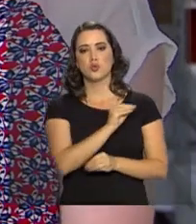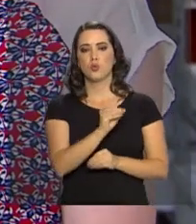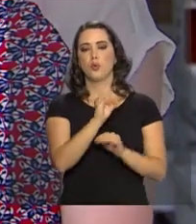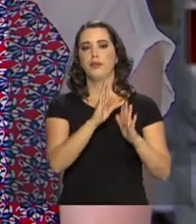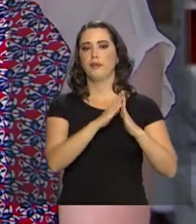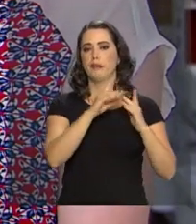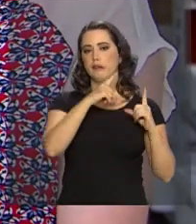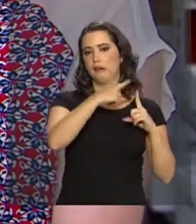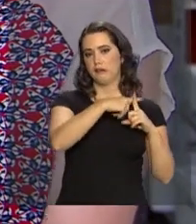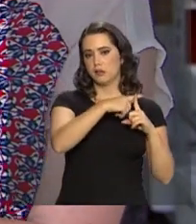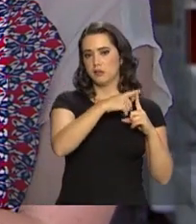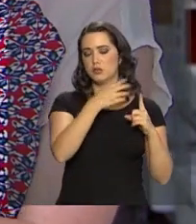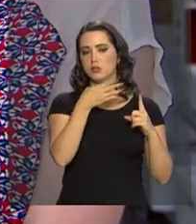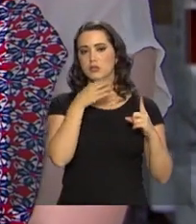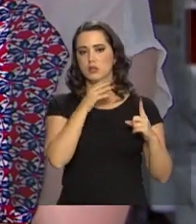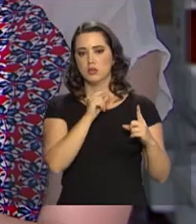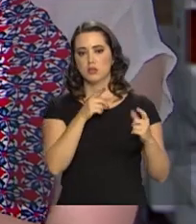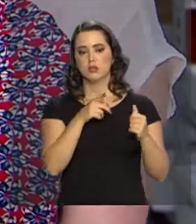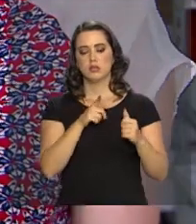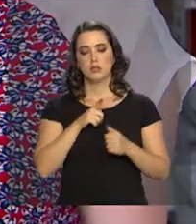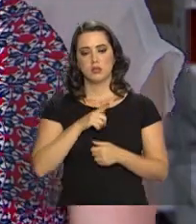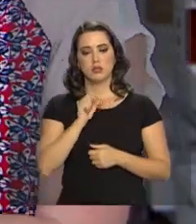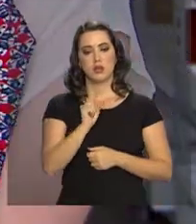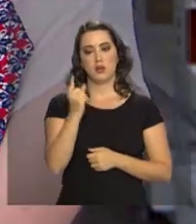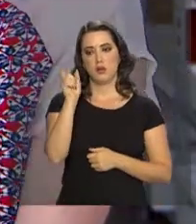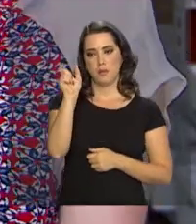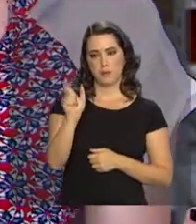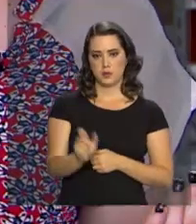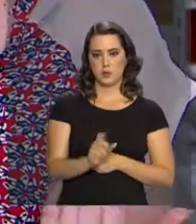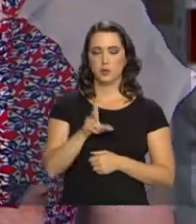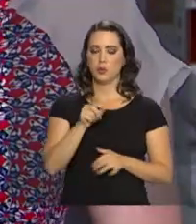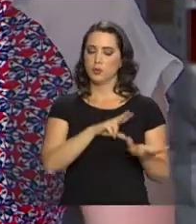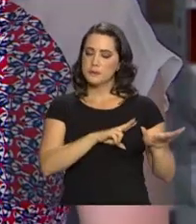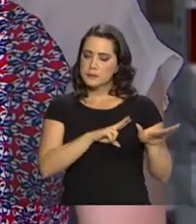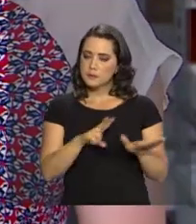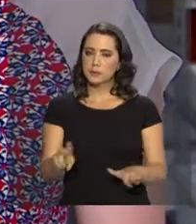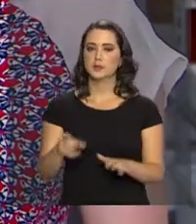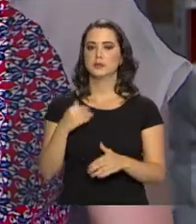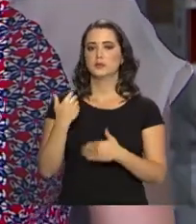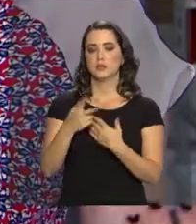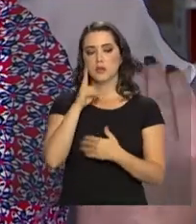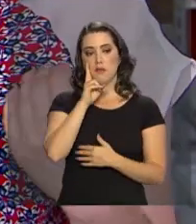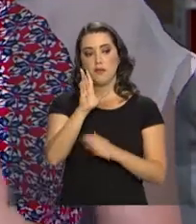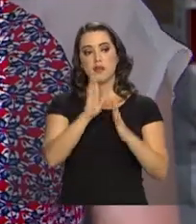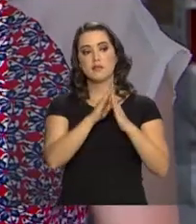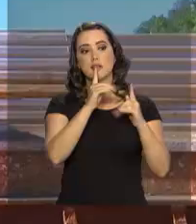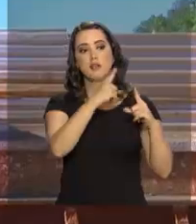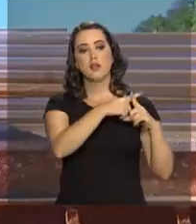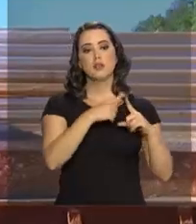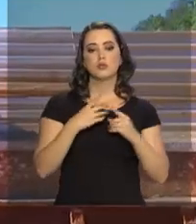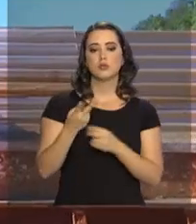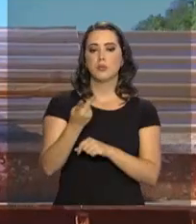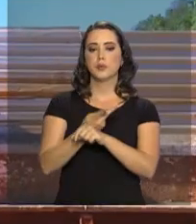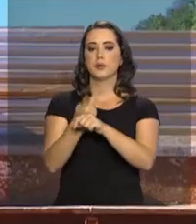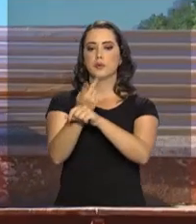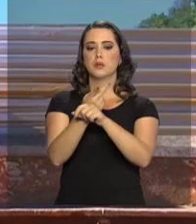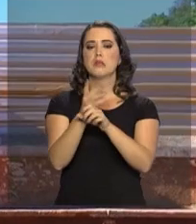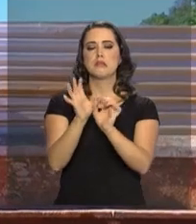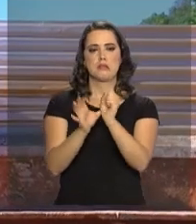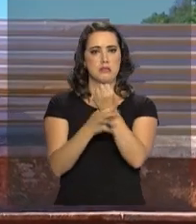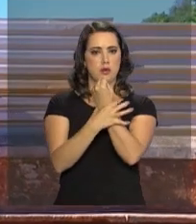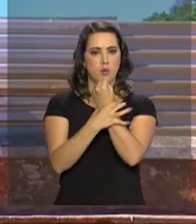tem em campo uma pessoa que toda semana passa pelos templos para verificar se eles estão